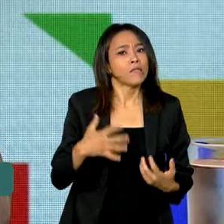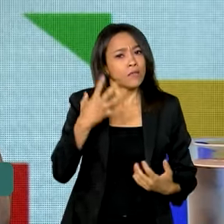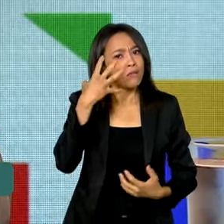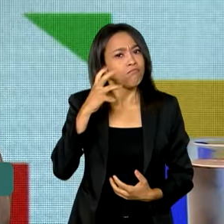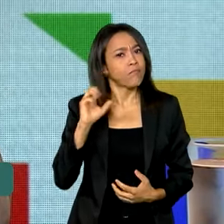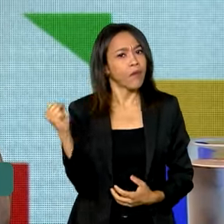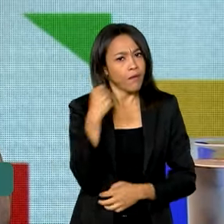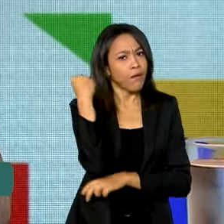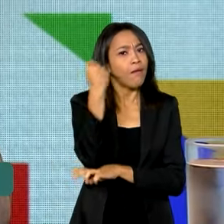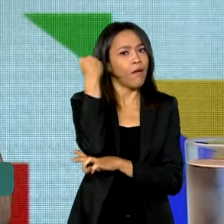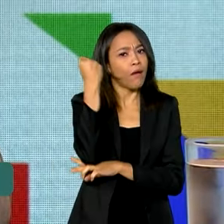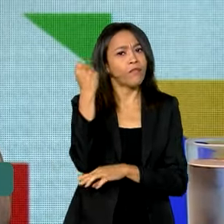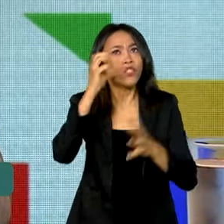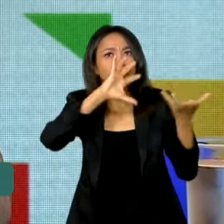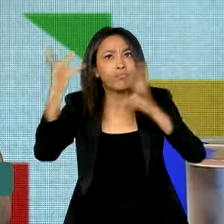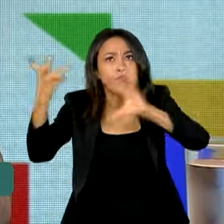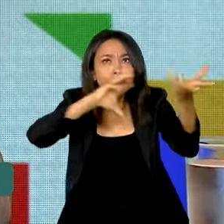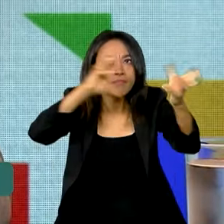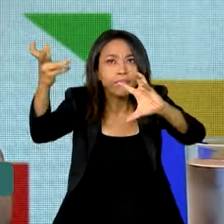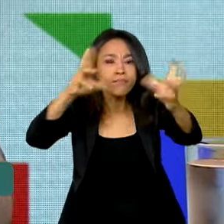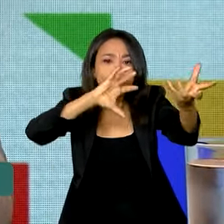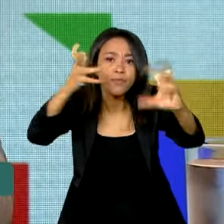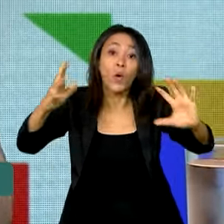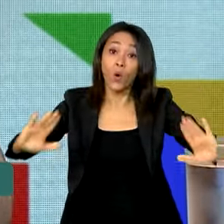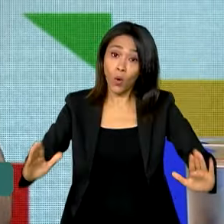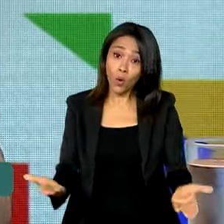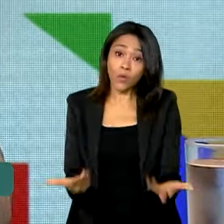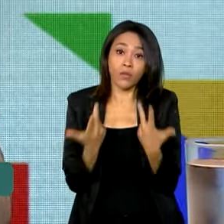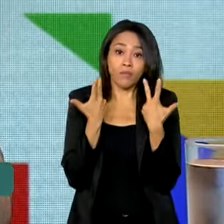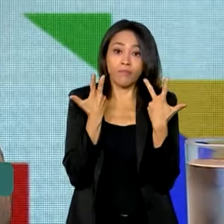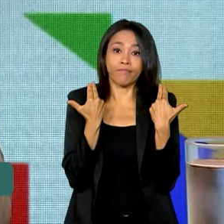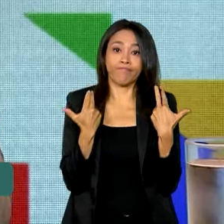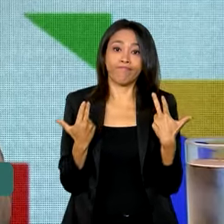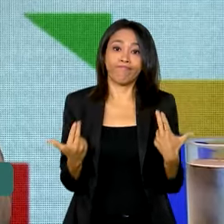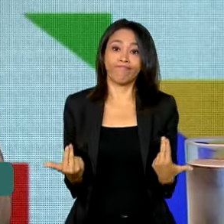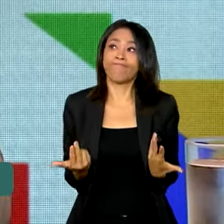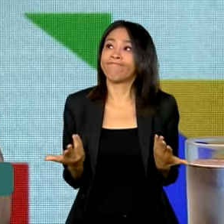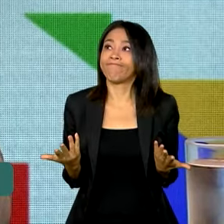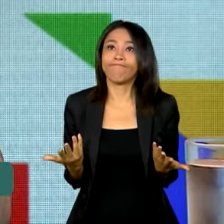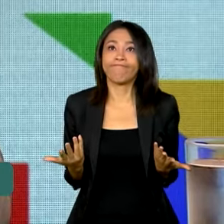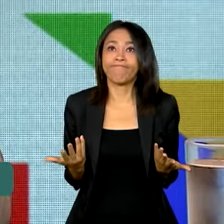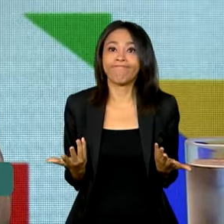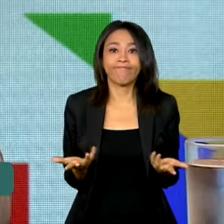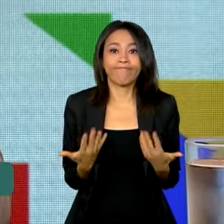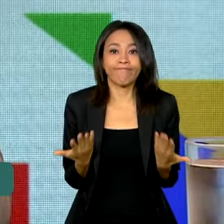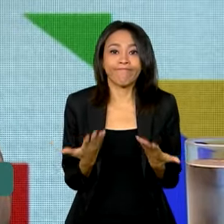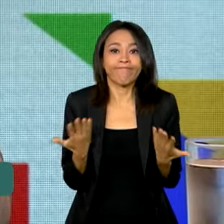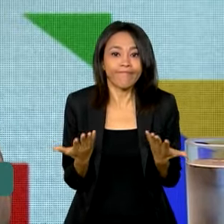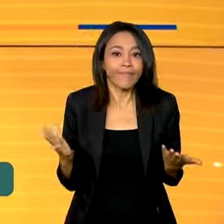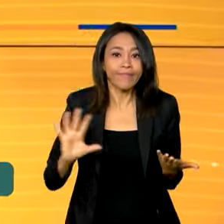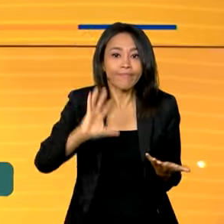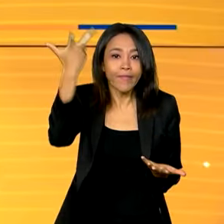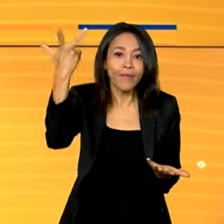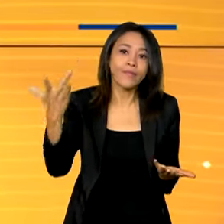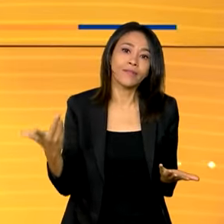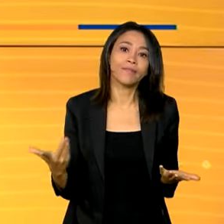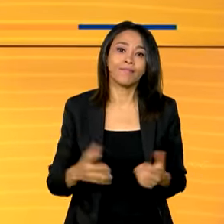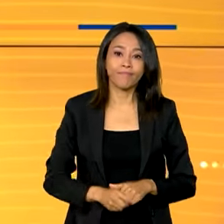climáticos severos, o que hoje é uma realidade incontestável por todos nós.